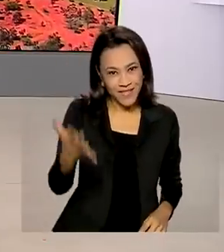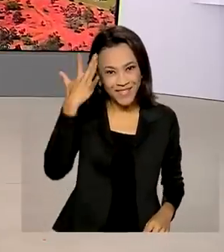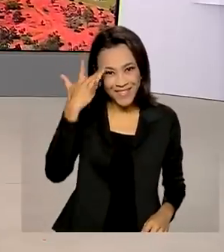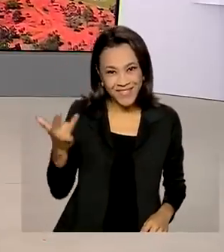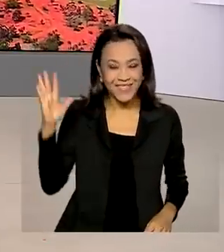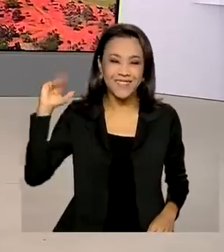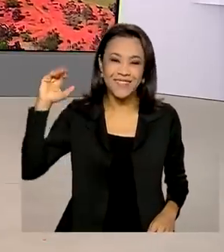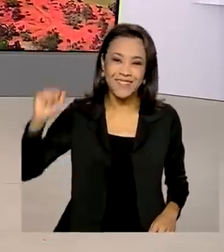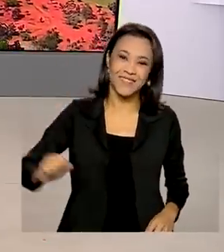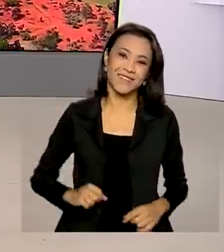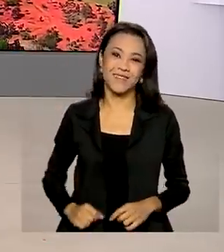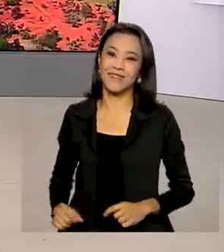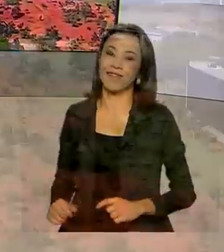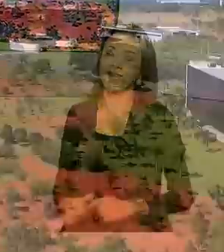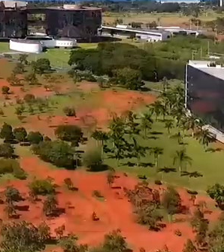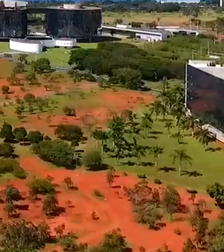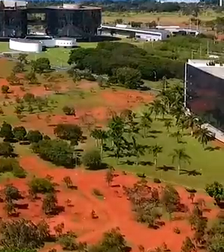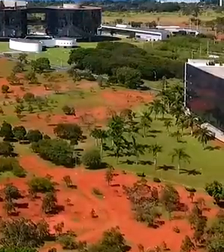amanhã. Tchau.